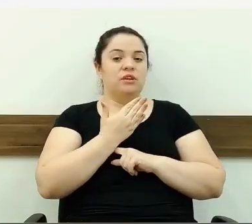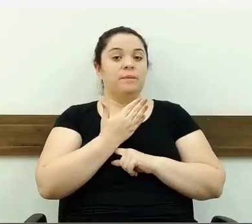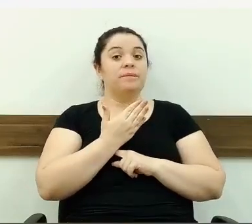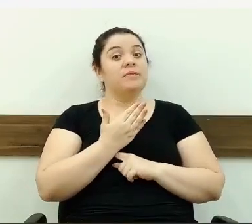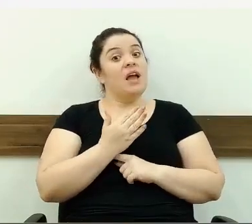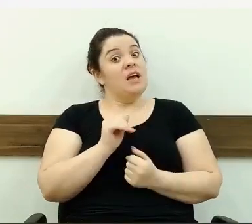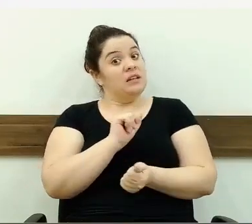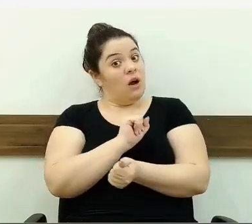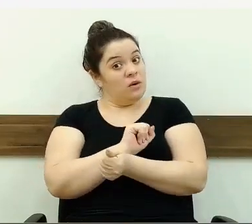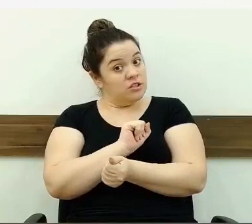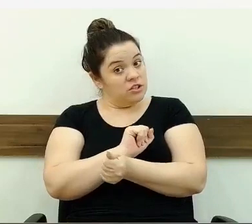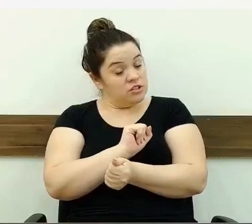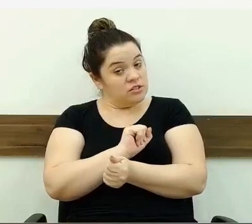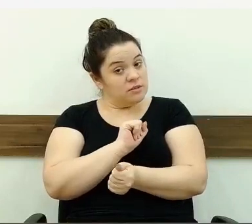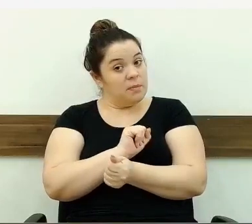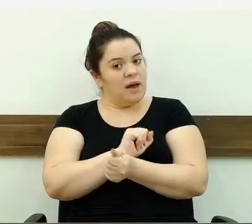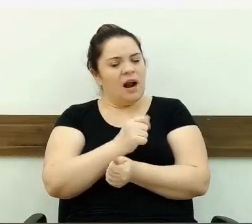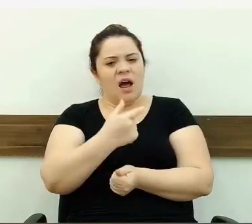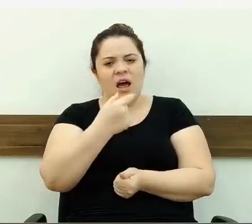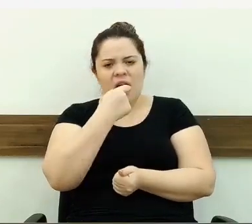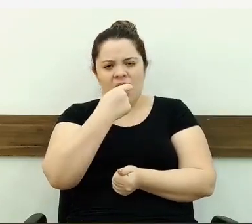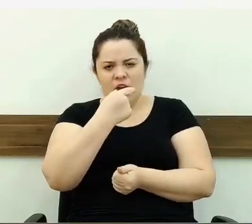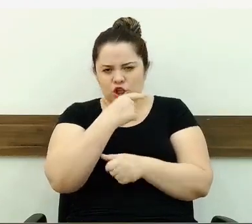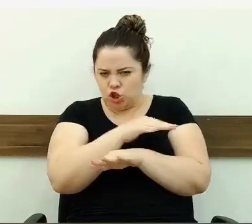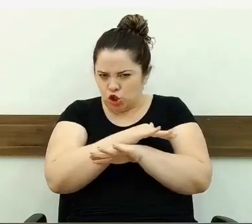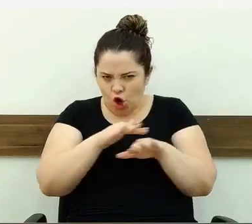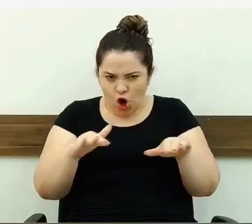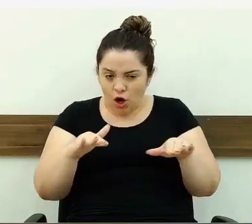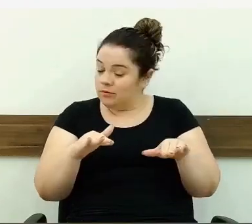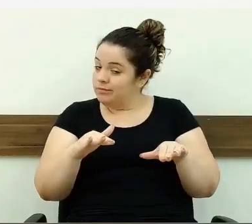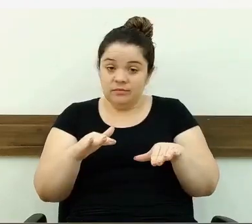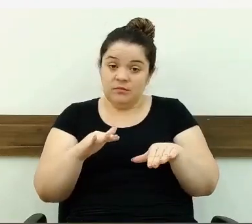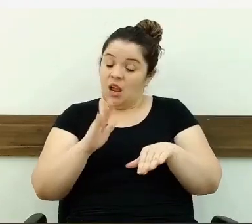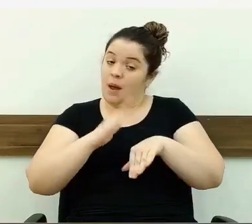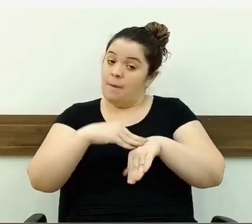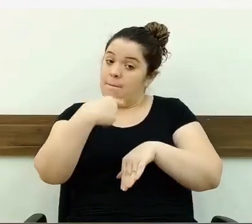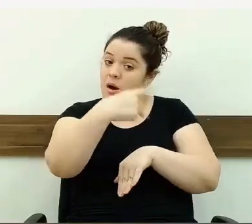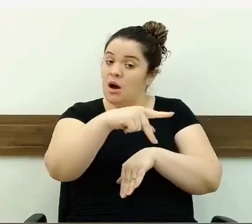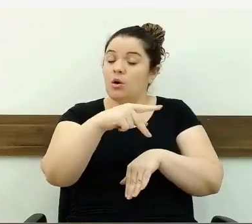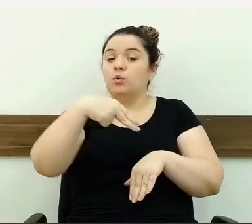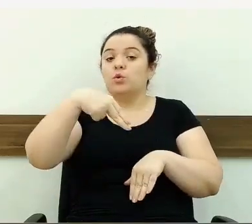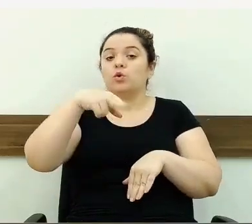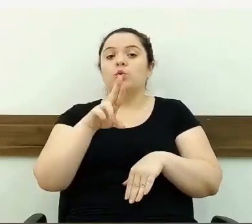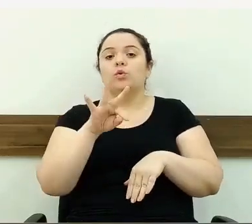bolacha de água e sal somente. Mas isso quem vai decidir é a nutricionista da saúde, se aprovado.